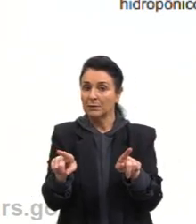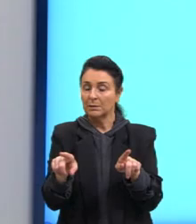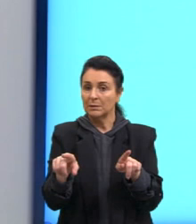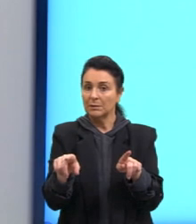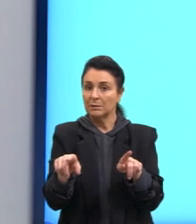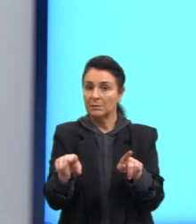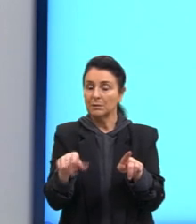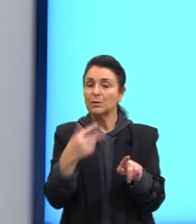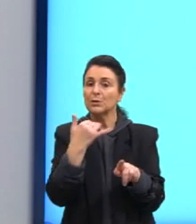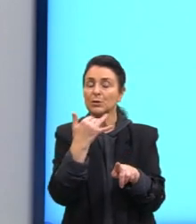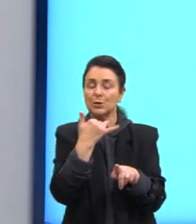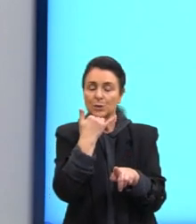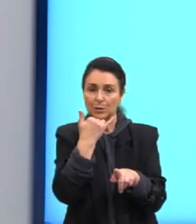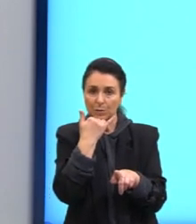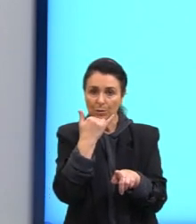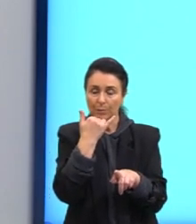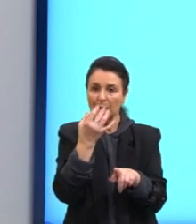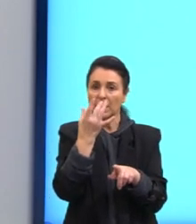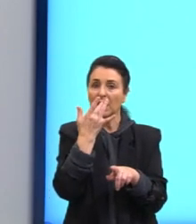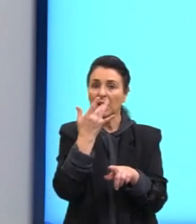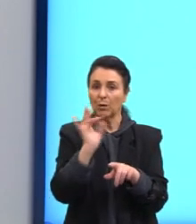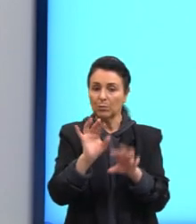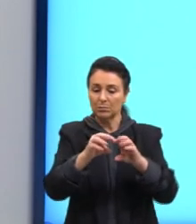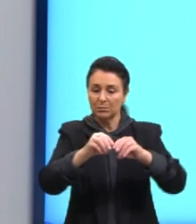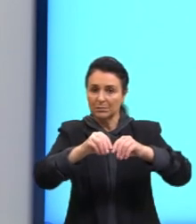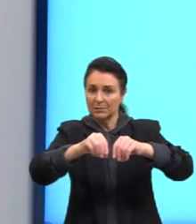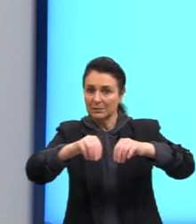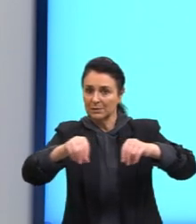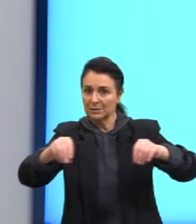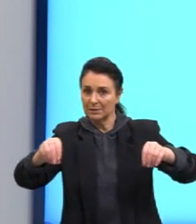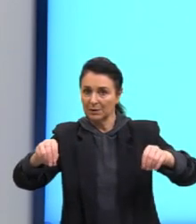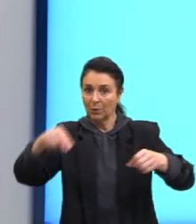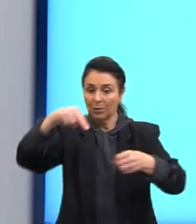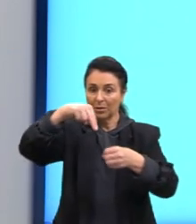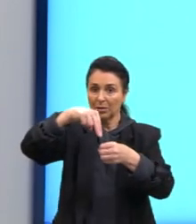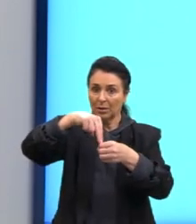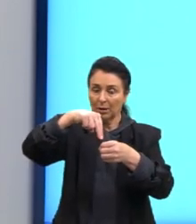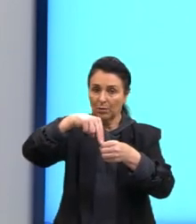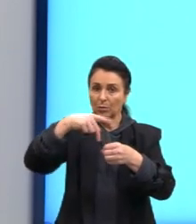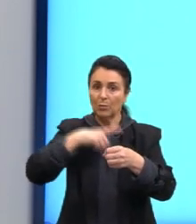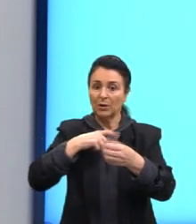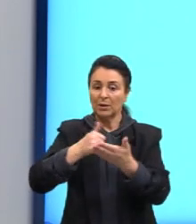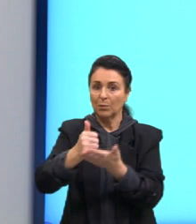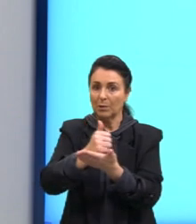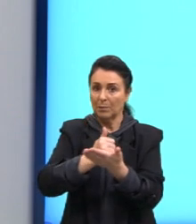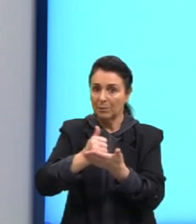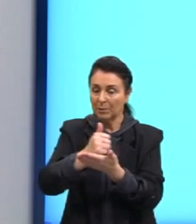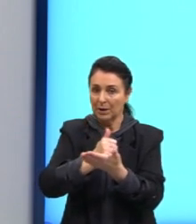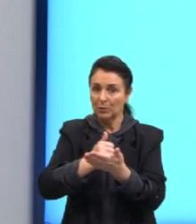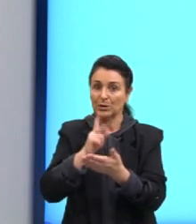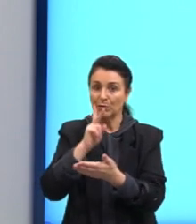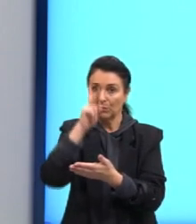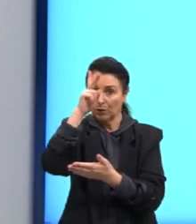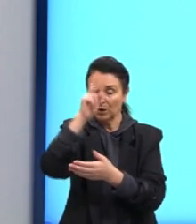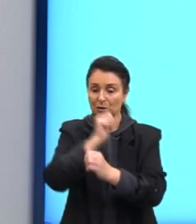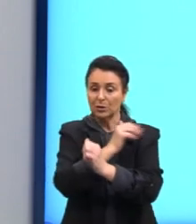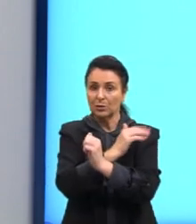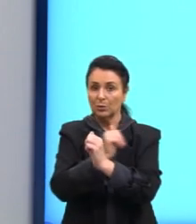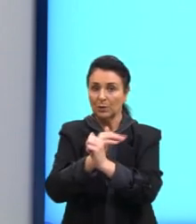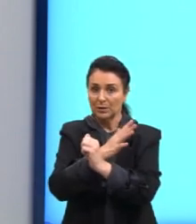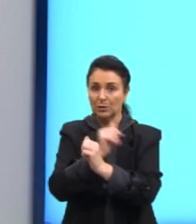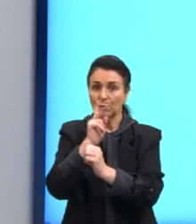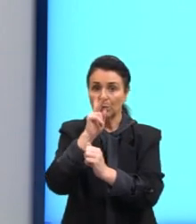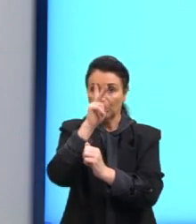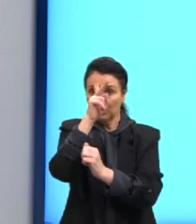desculpa, é um sal. É um sal. Ele é um sal neutro porque ele é formado por uma base forte e um ácido forte,